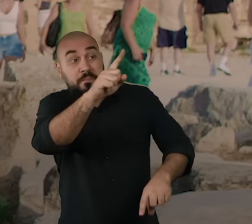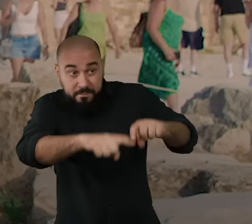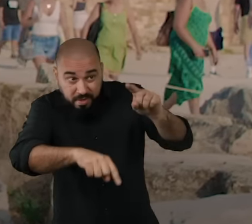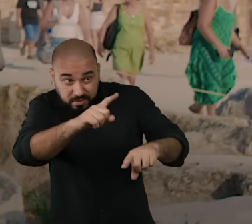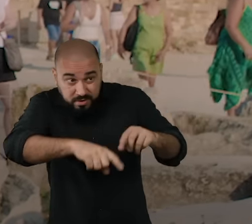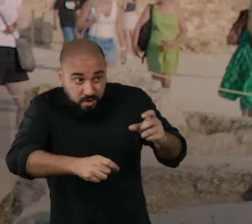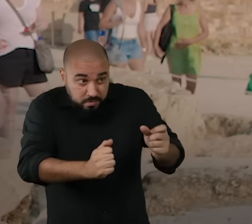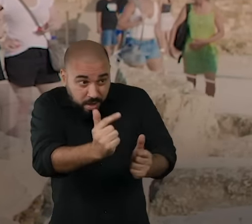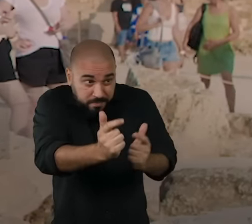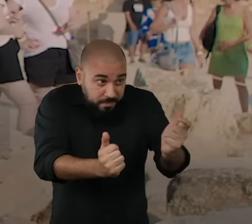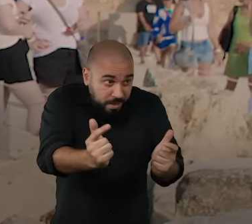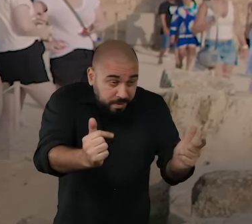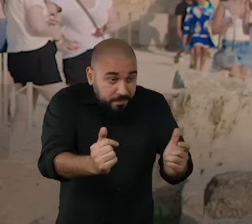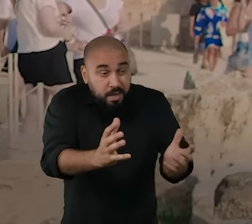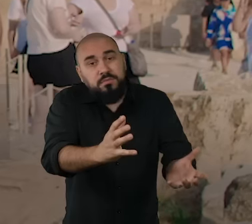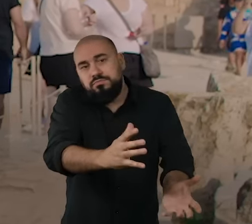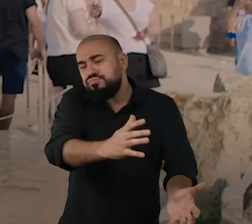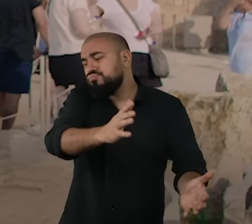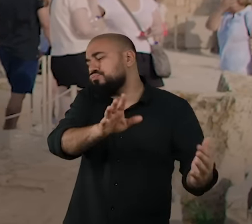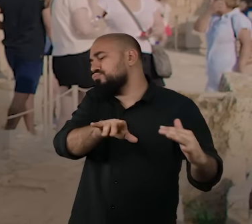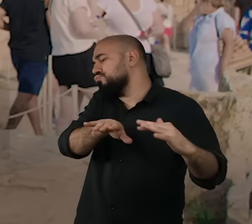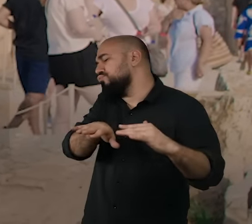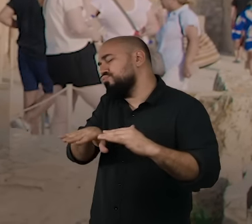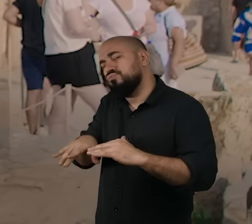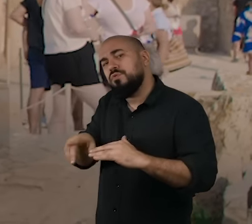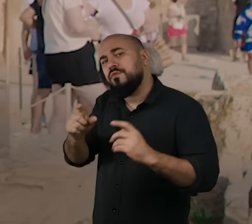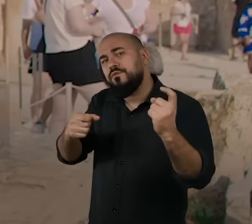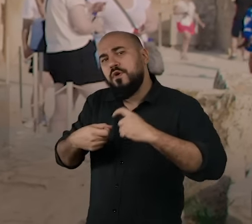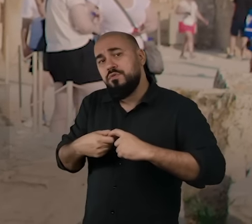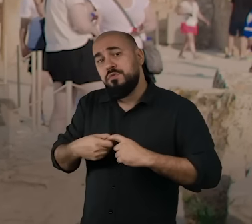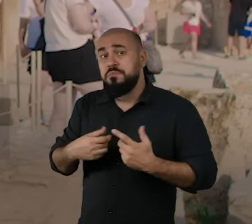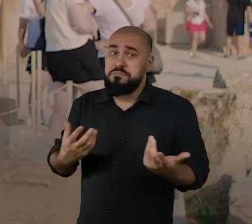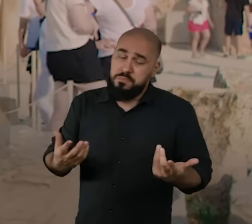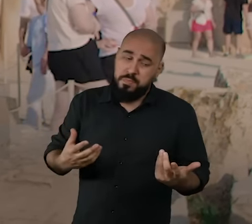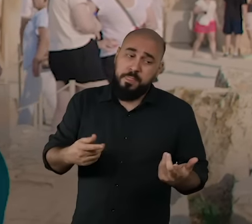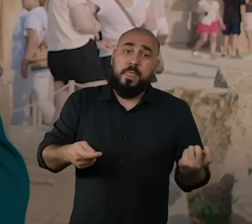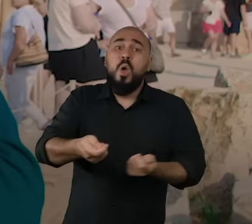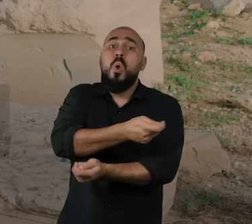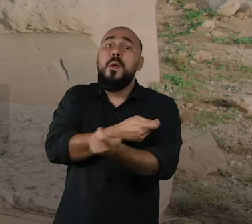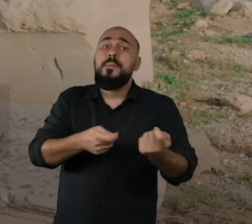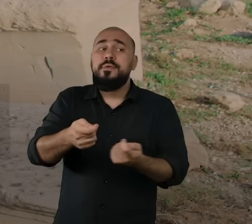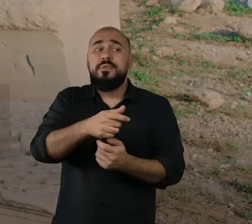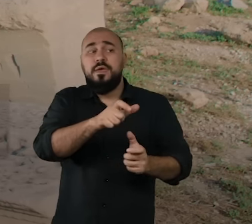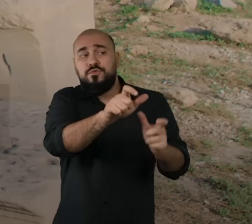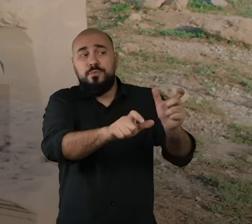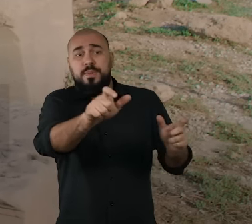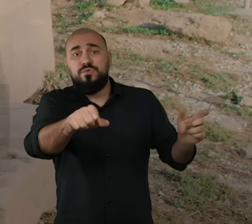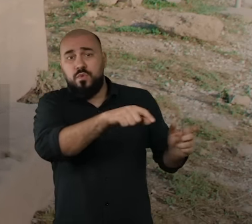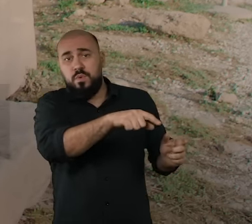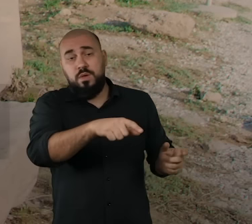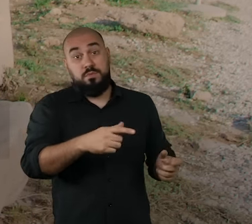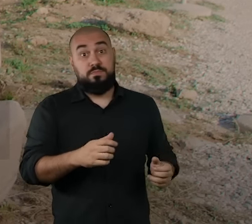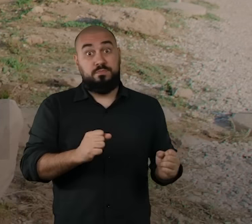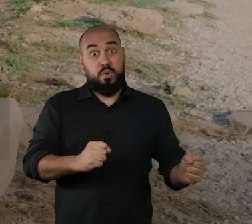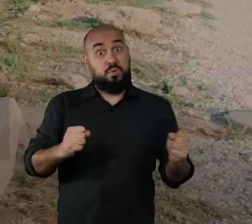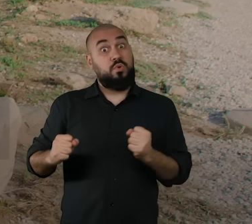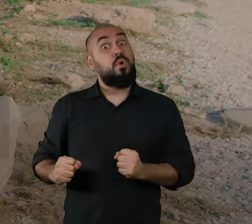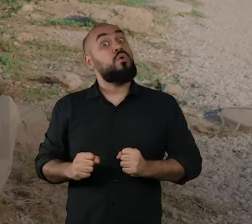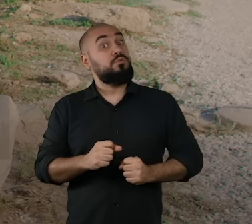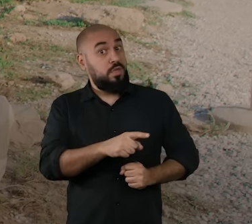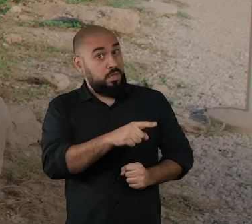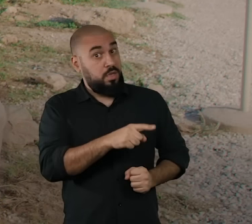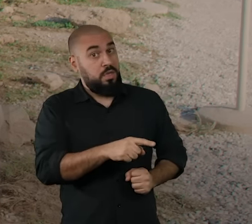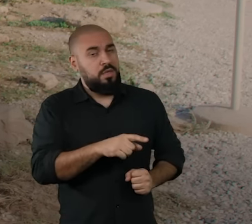poder, é claro, começou a se concentrar na mão desses comerciantes. Além disso, nós tivemos também,